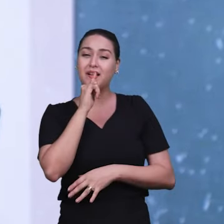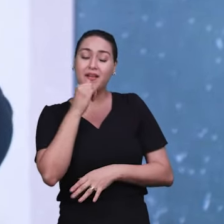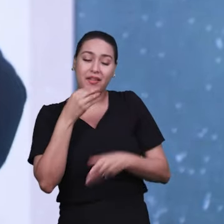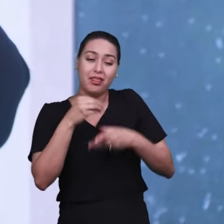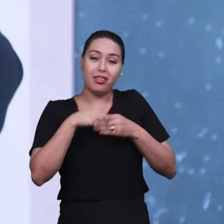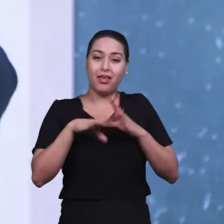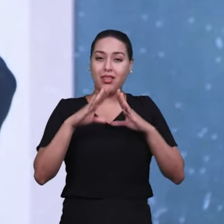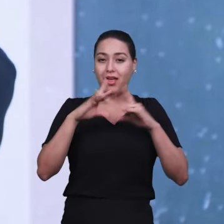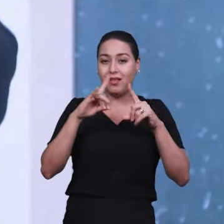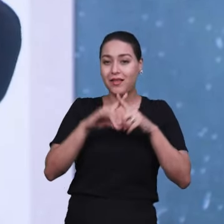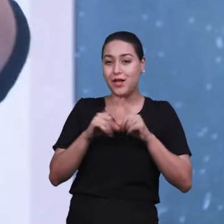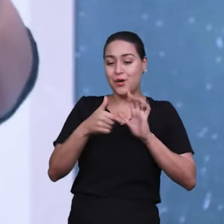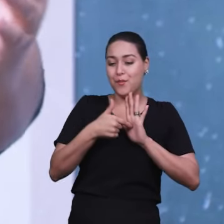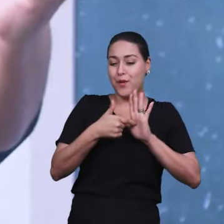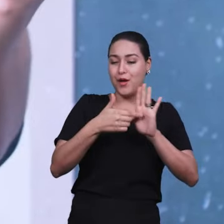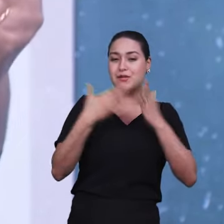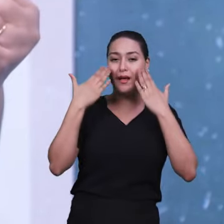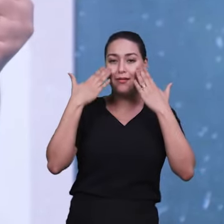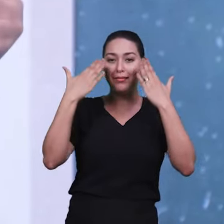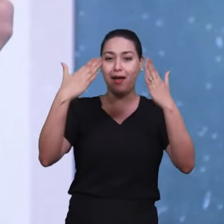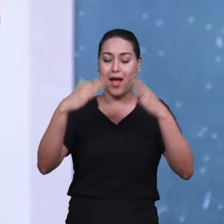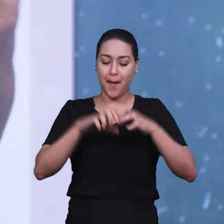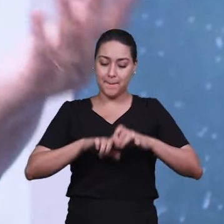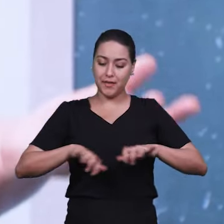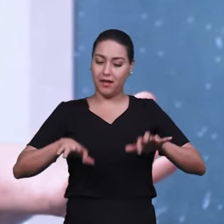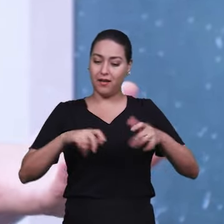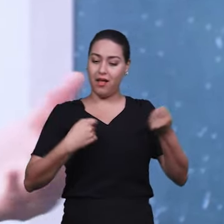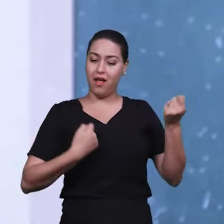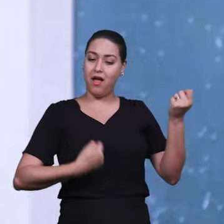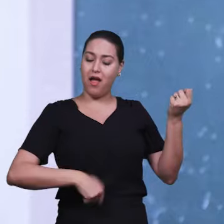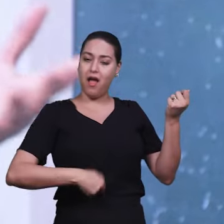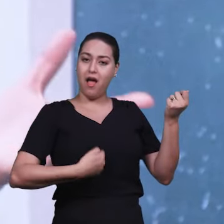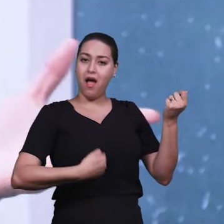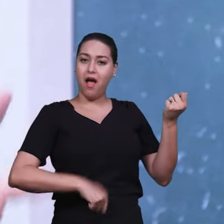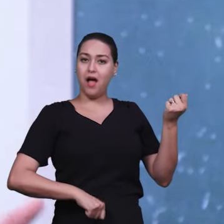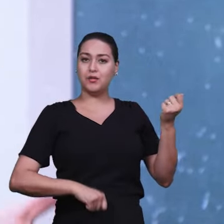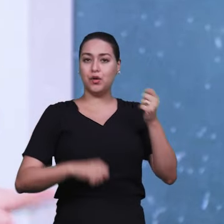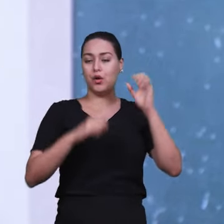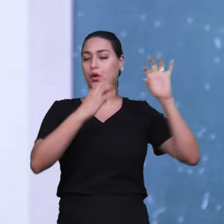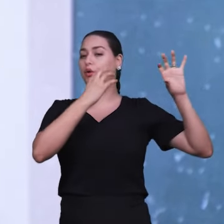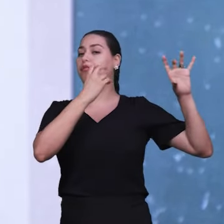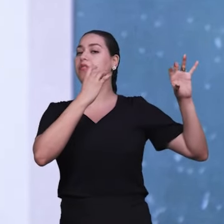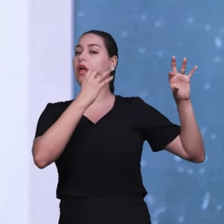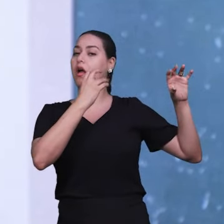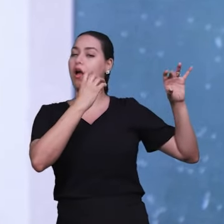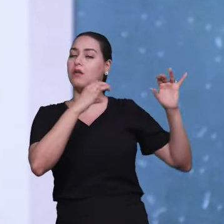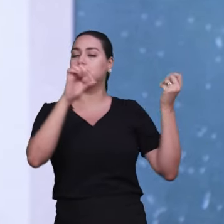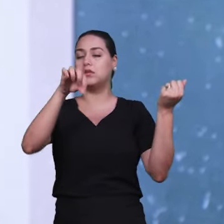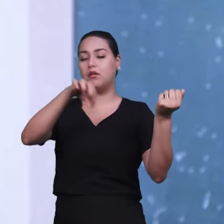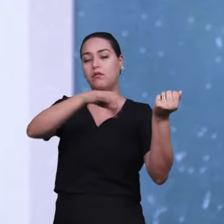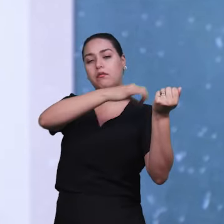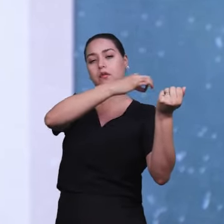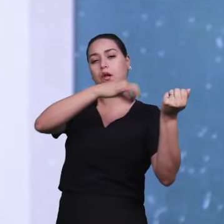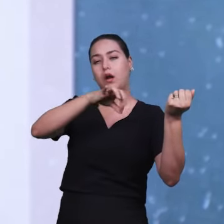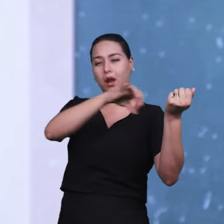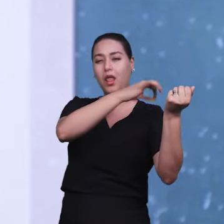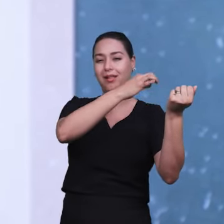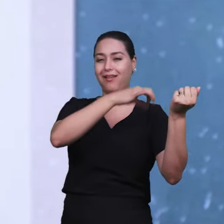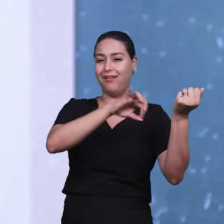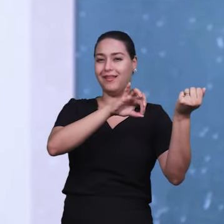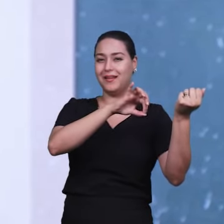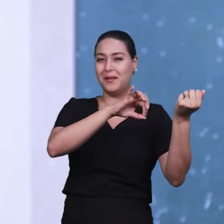teclado, ele nunca viu outra coisa, outros instrumentos, ele não vai nunca se estimular a fazer uma flauta, um violino, por exemplo. Então, existe uma coisa chamada de